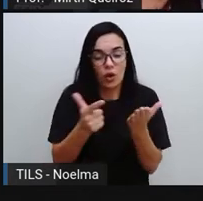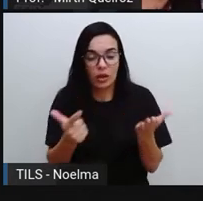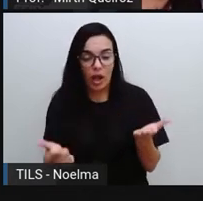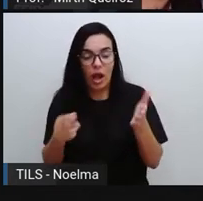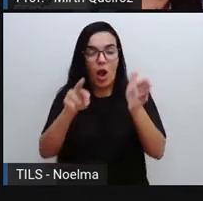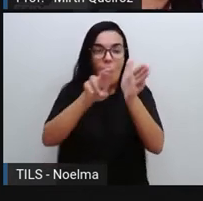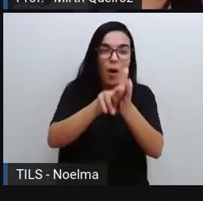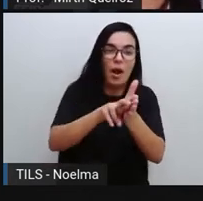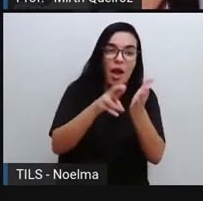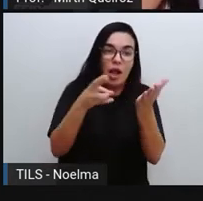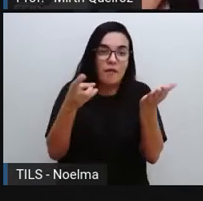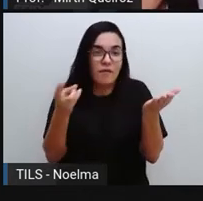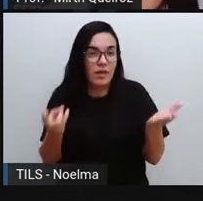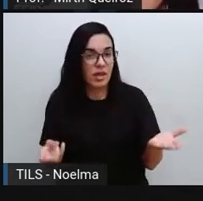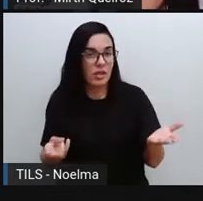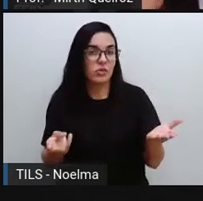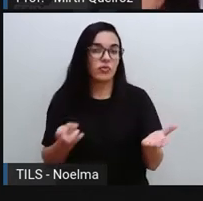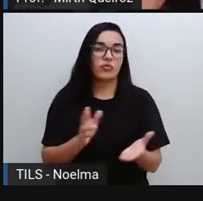revistas, né?